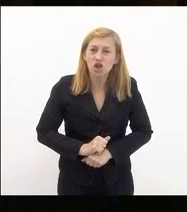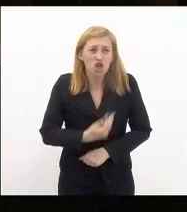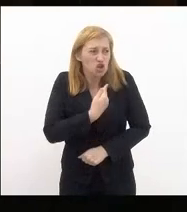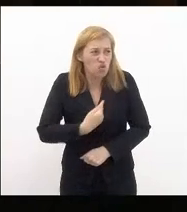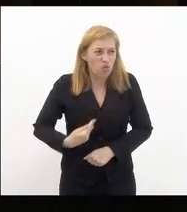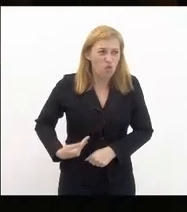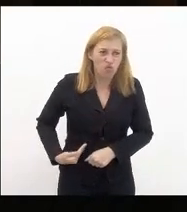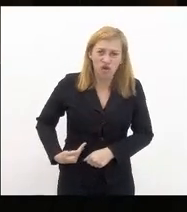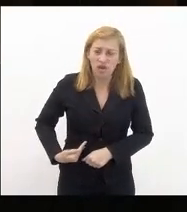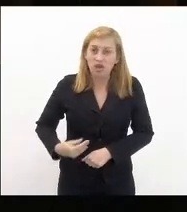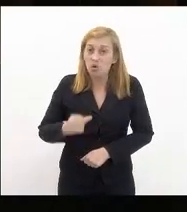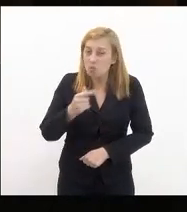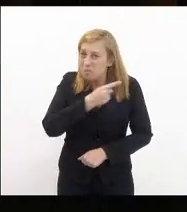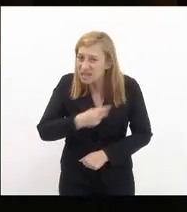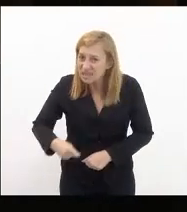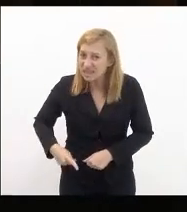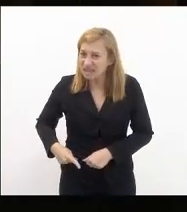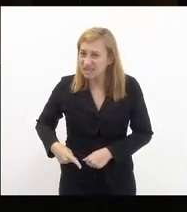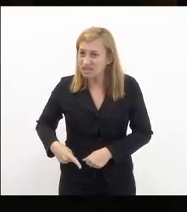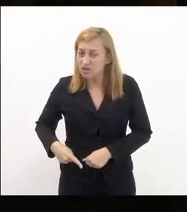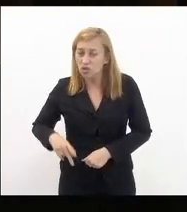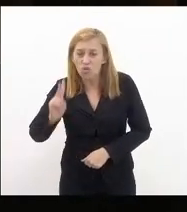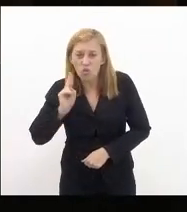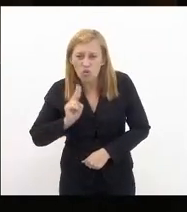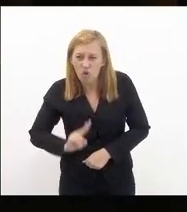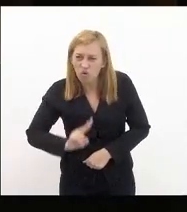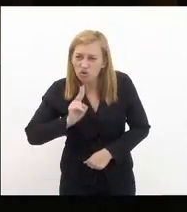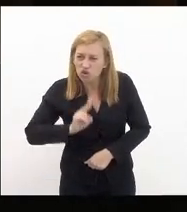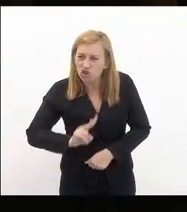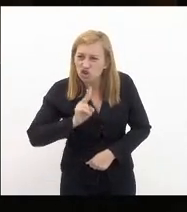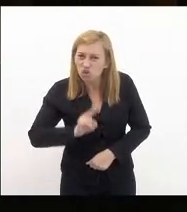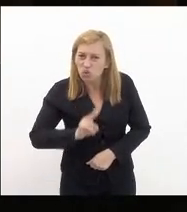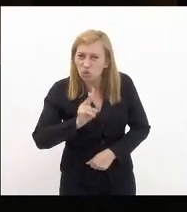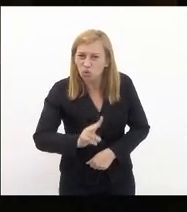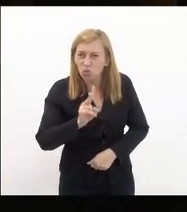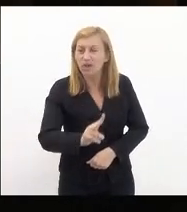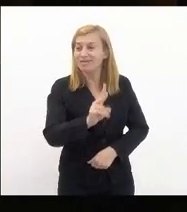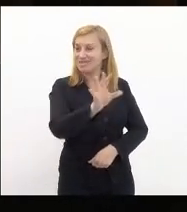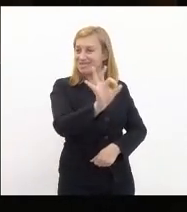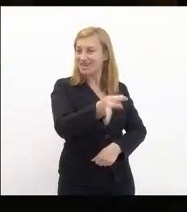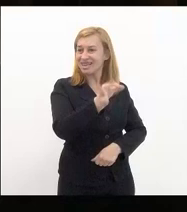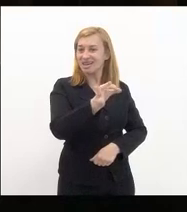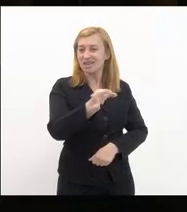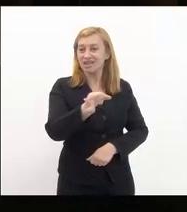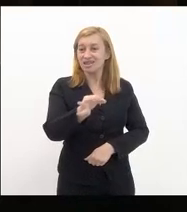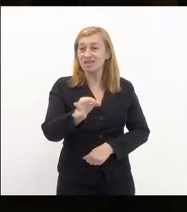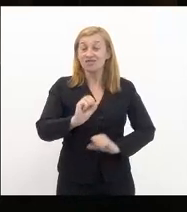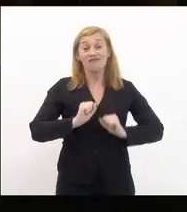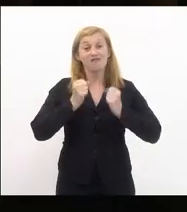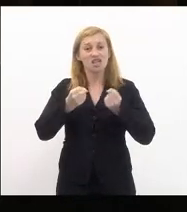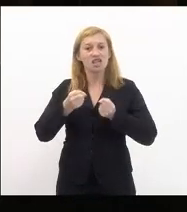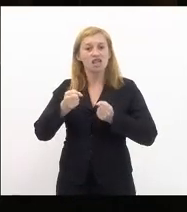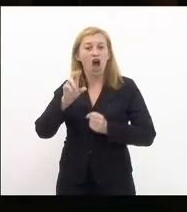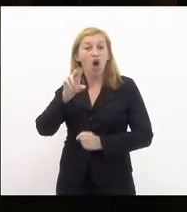governador e o presidente continuou inclusive defendendo na ONU